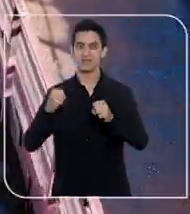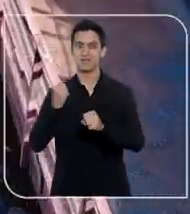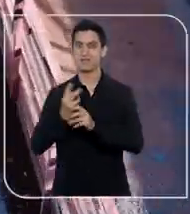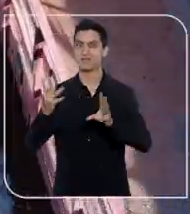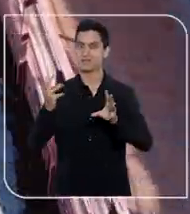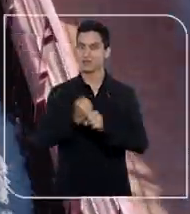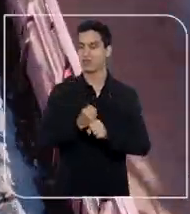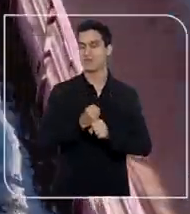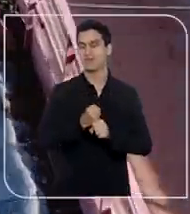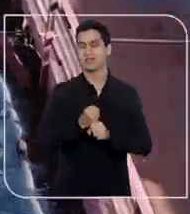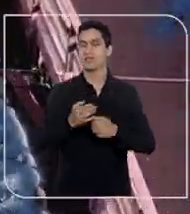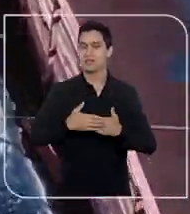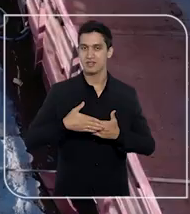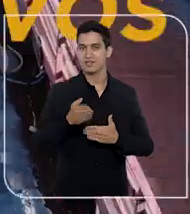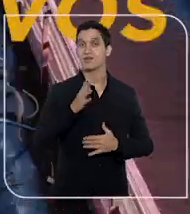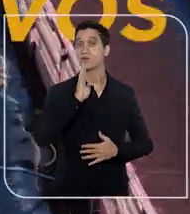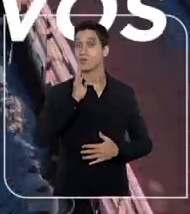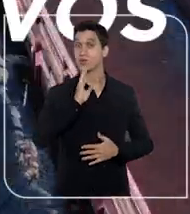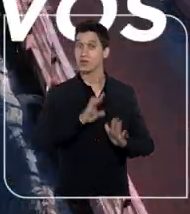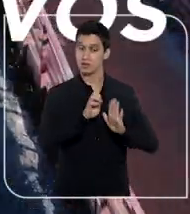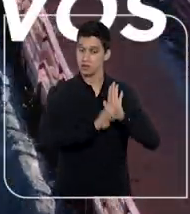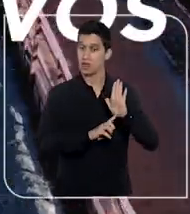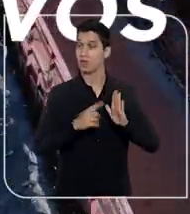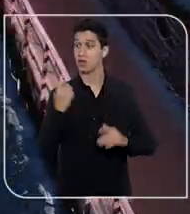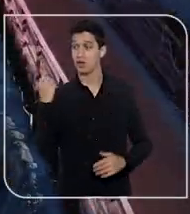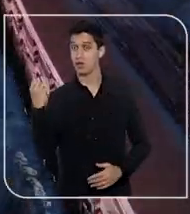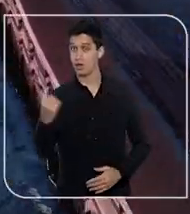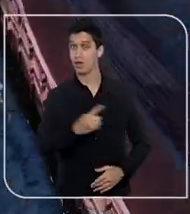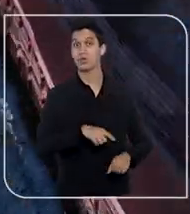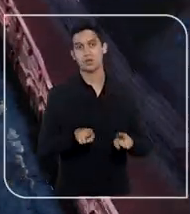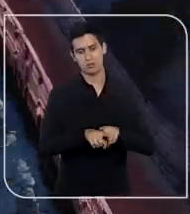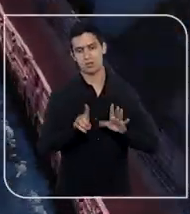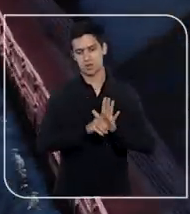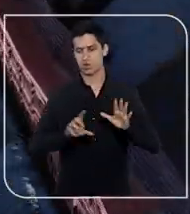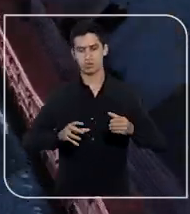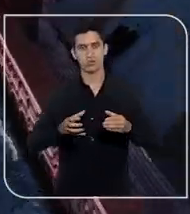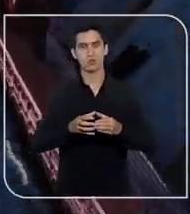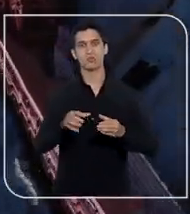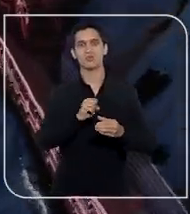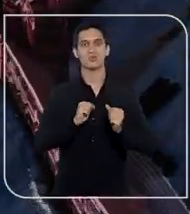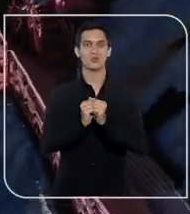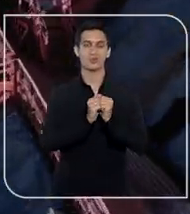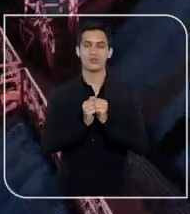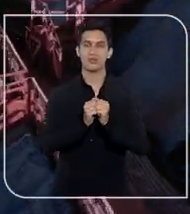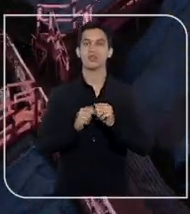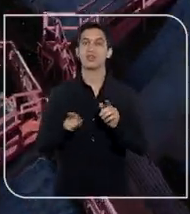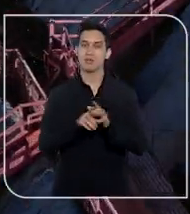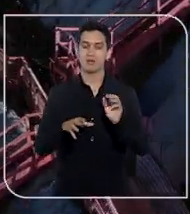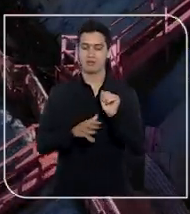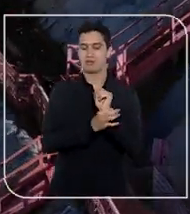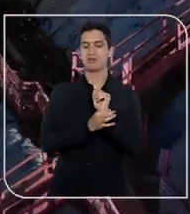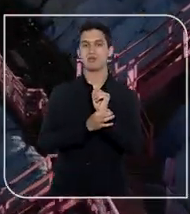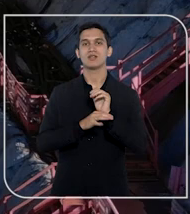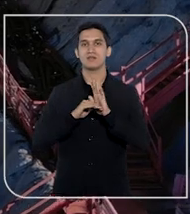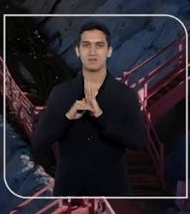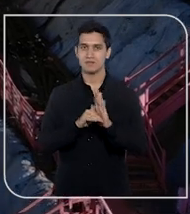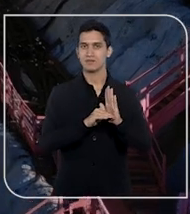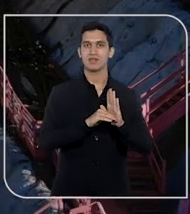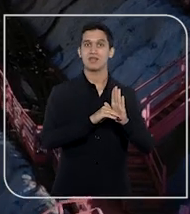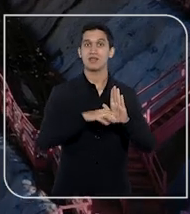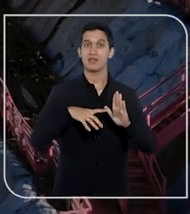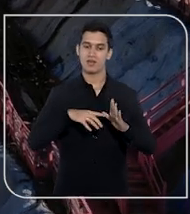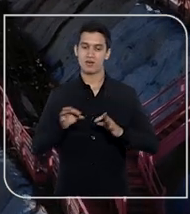da Lei Maior, você vai conhecer os direitos individuais e coletivos e as garantias fundamentais que juntos